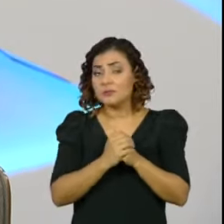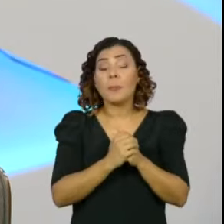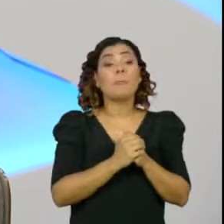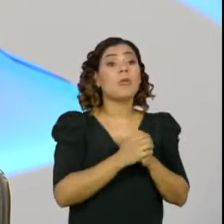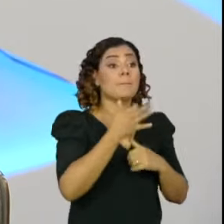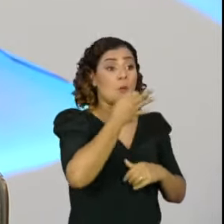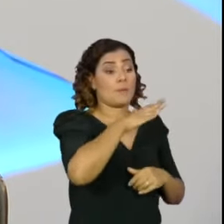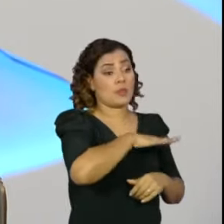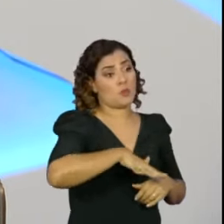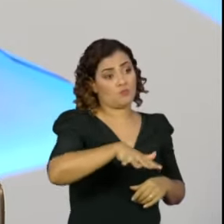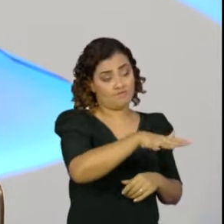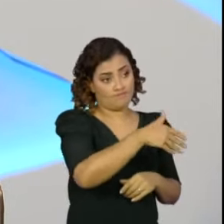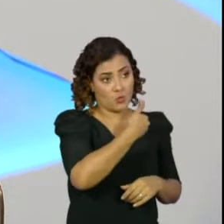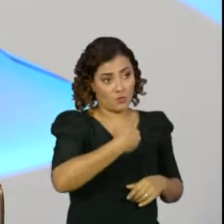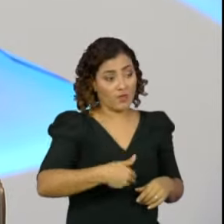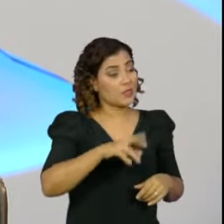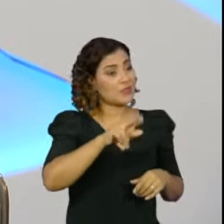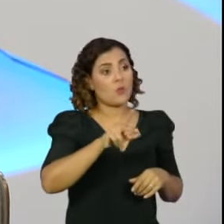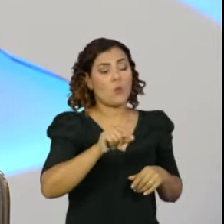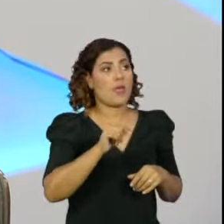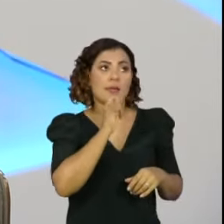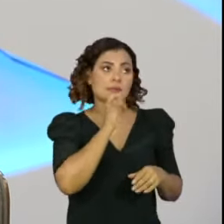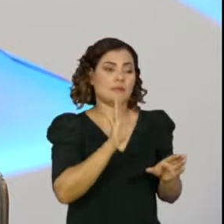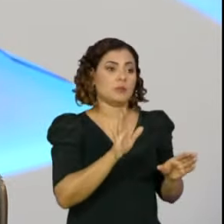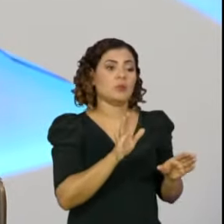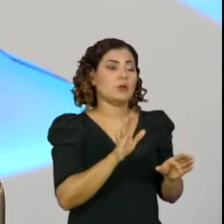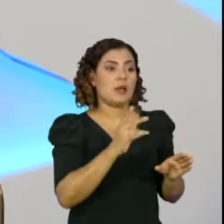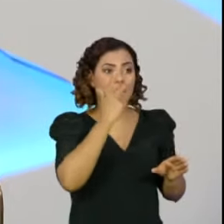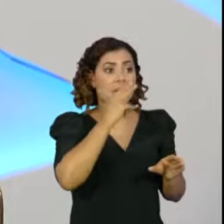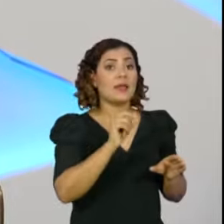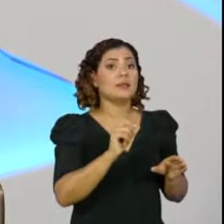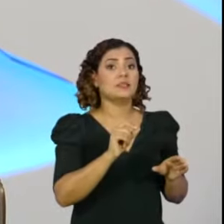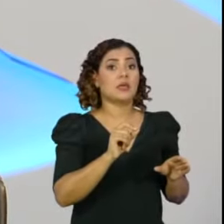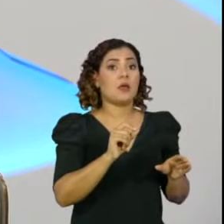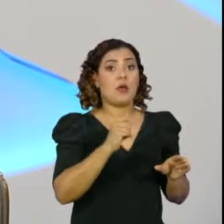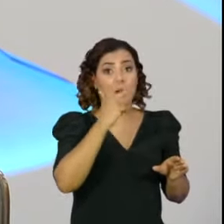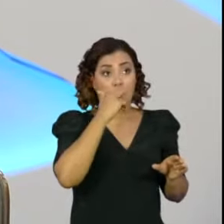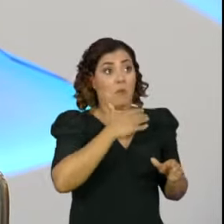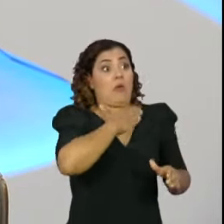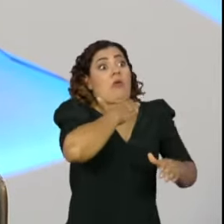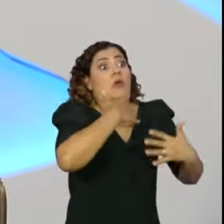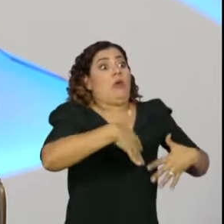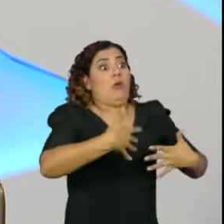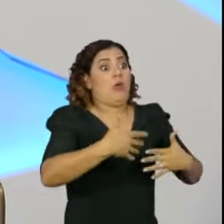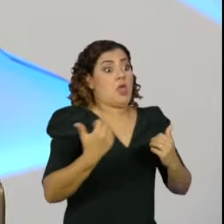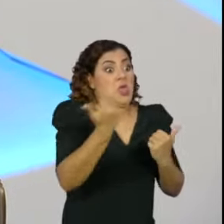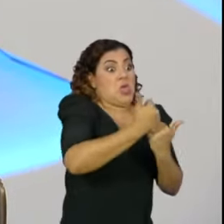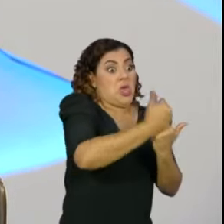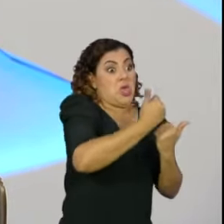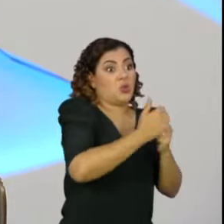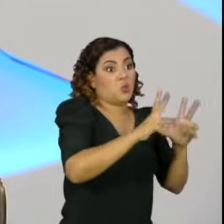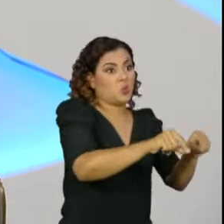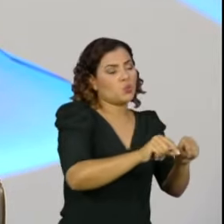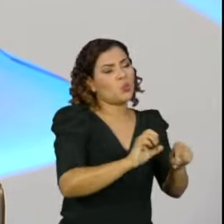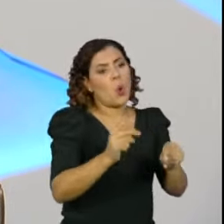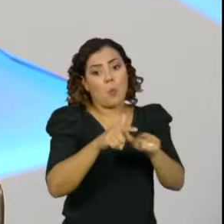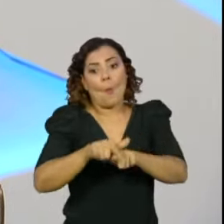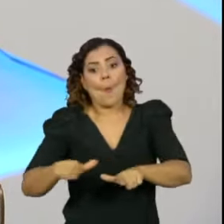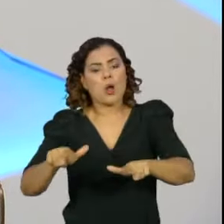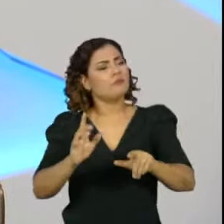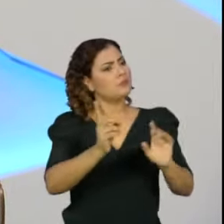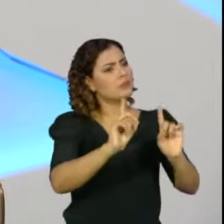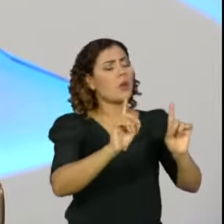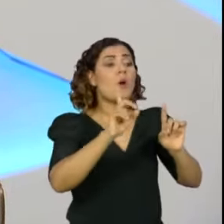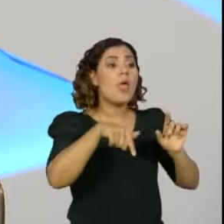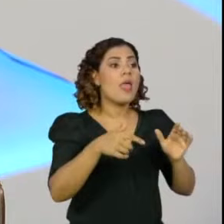Estado, que não é a do Estado mínimo, mas também não é a do Estado inchado. É de um Estado necessário, aquele Estado que tem o